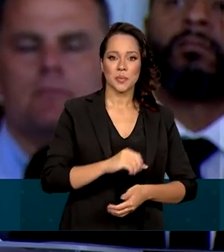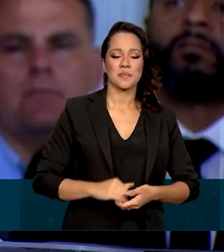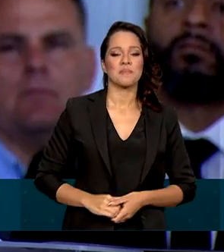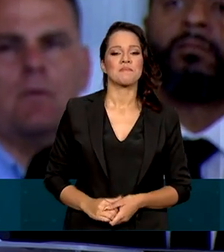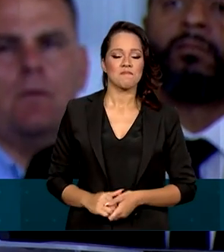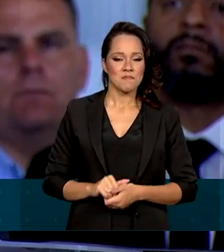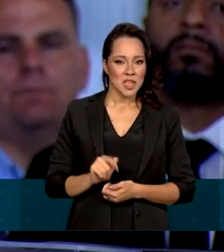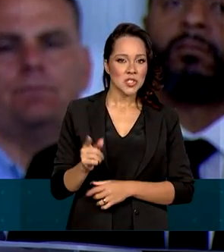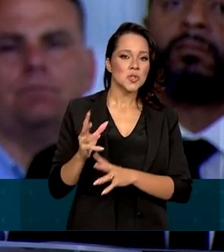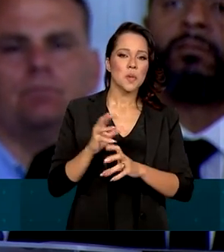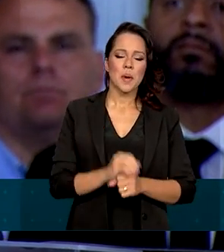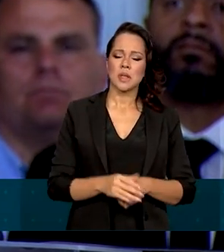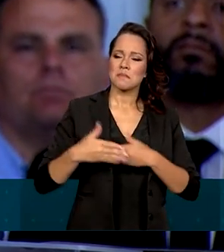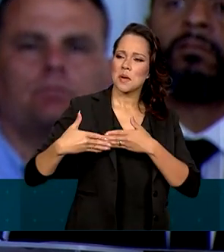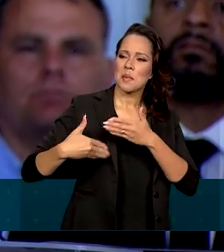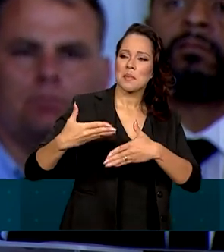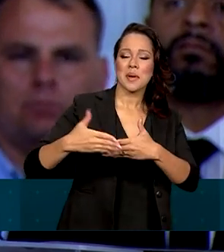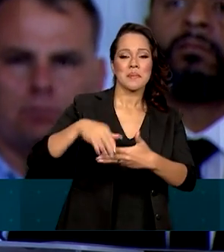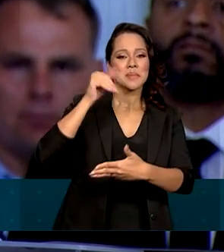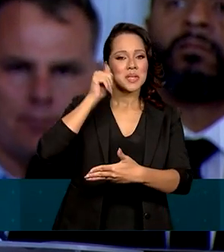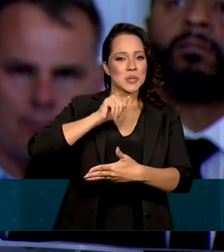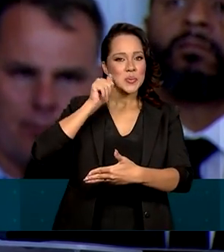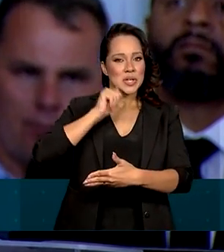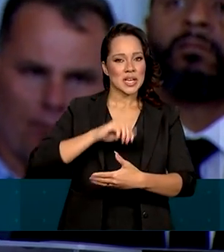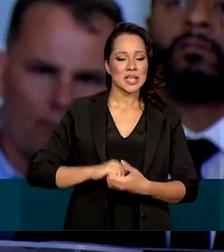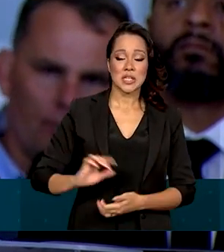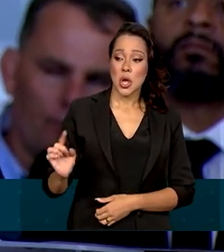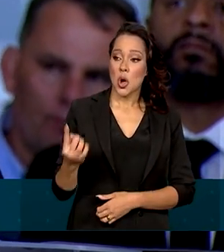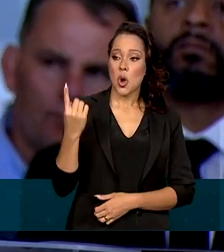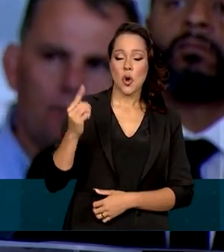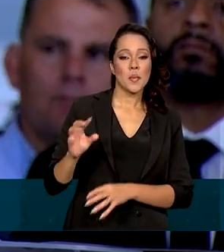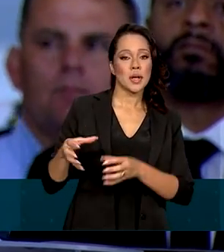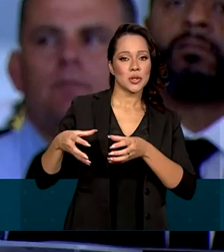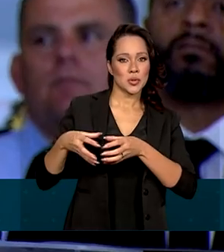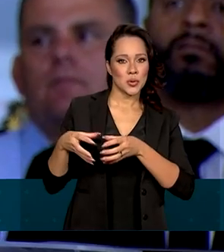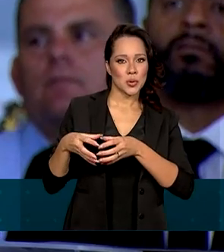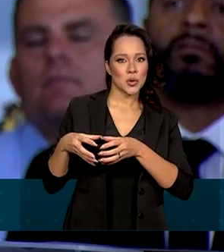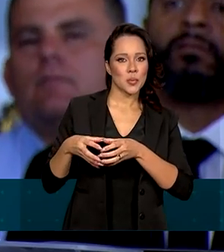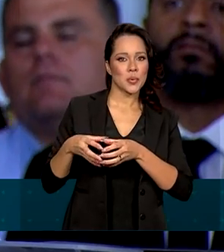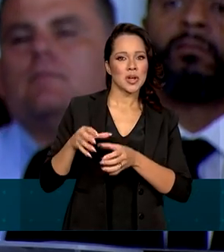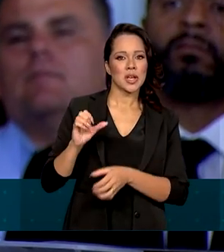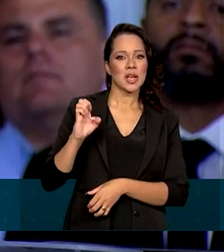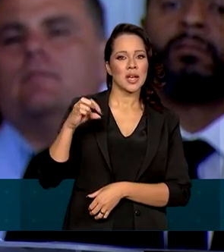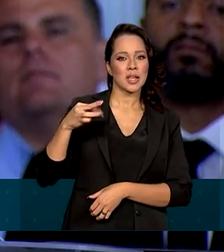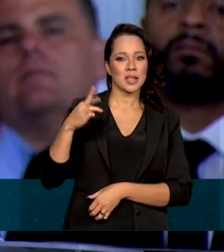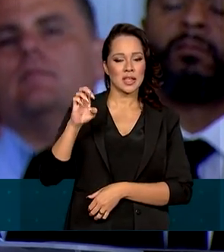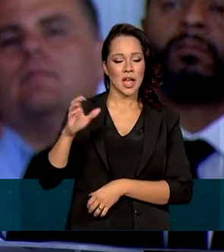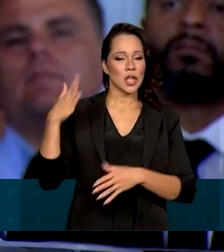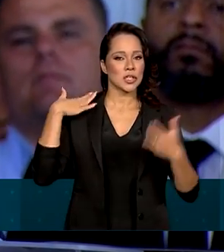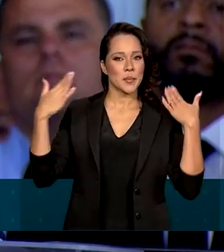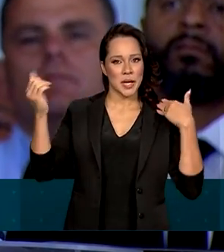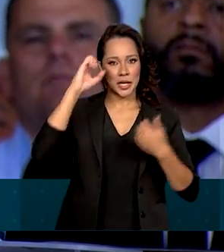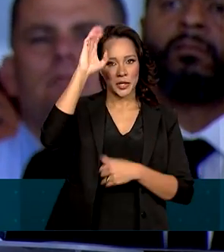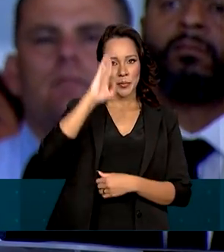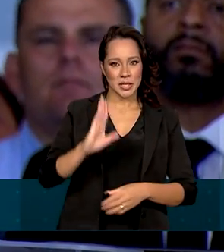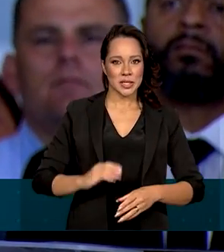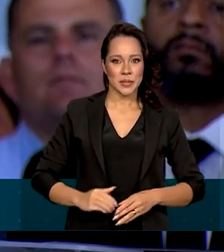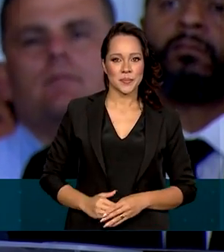completando o segmento feminino, uma do Corpo de Intendentes da Marinha do Brasil.